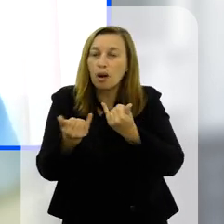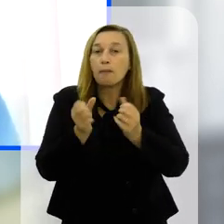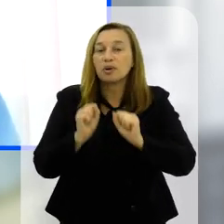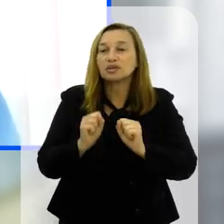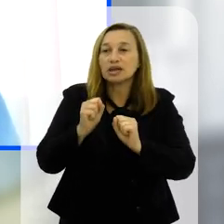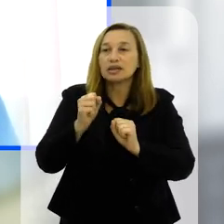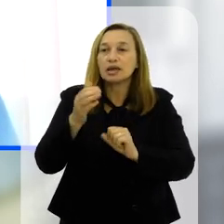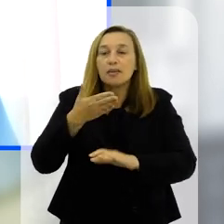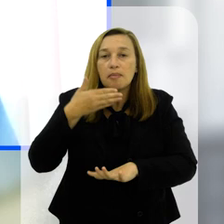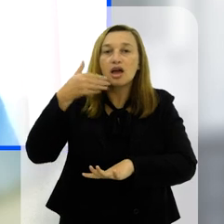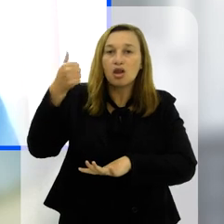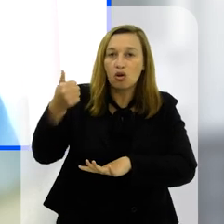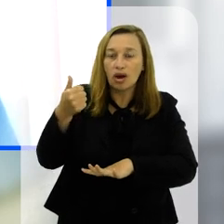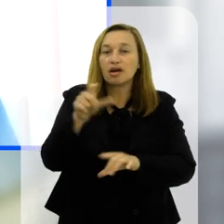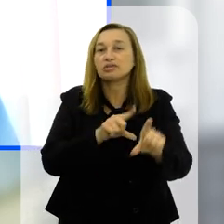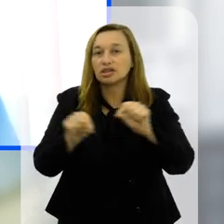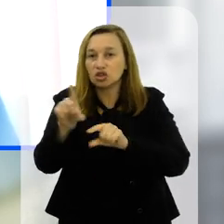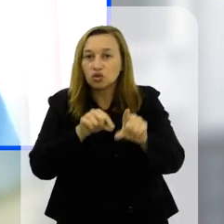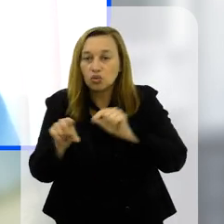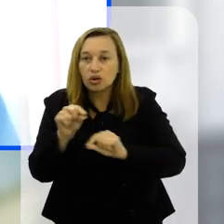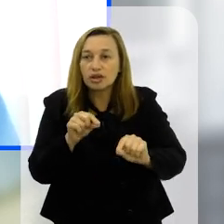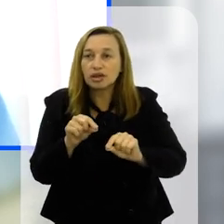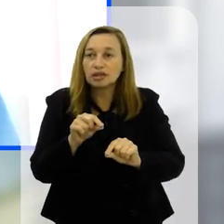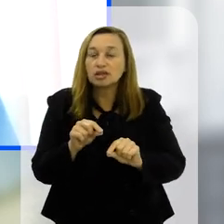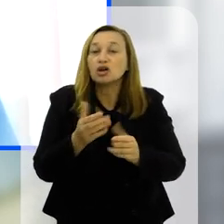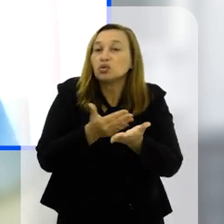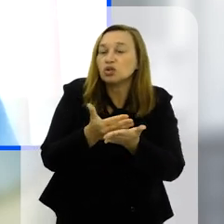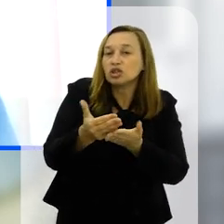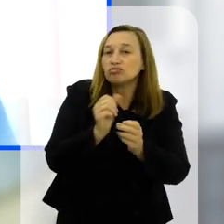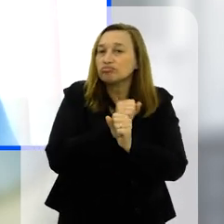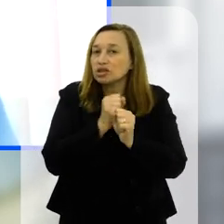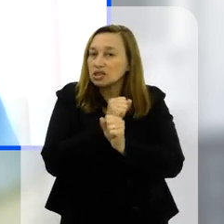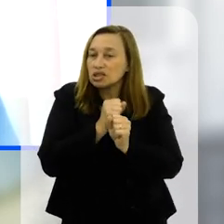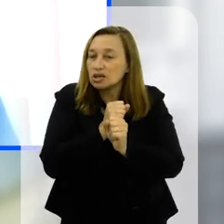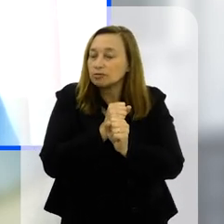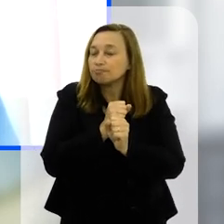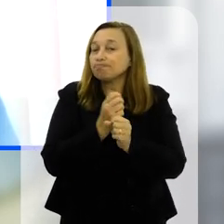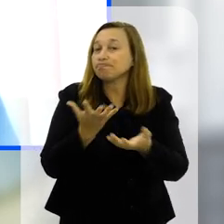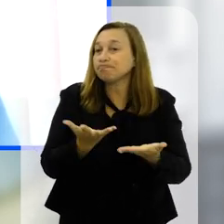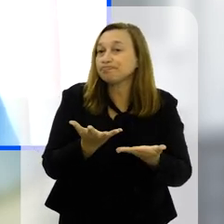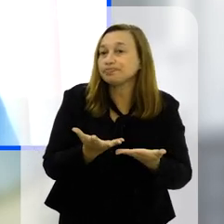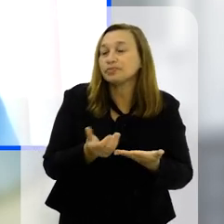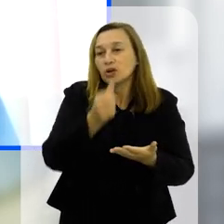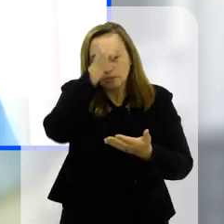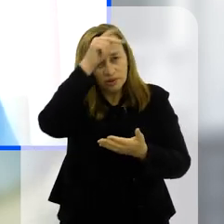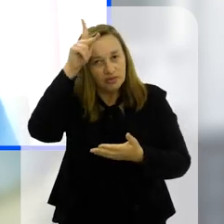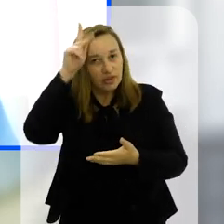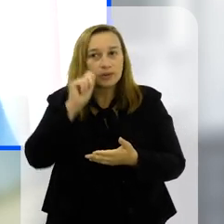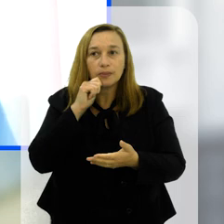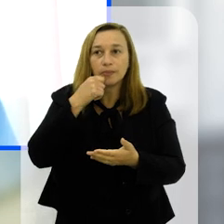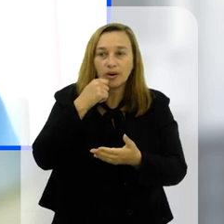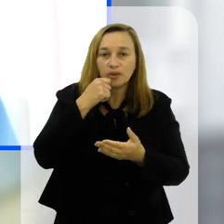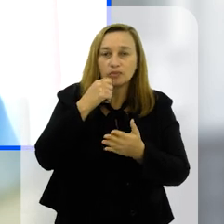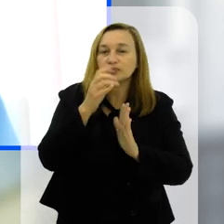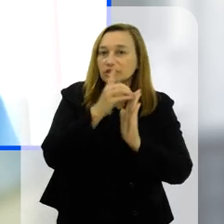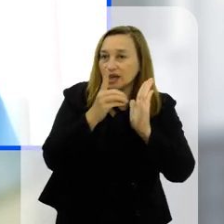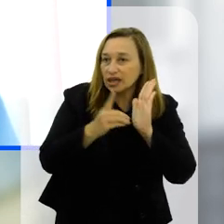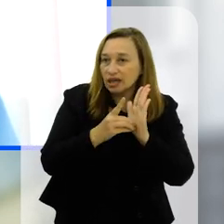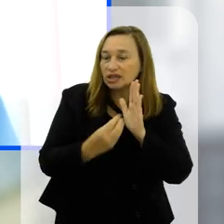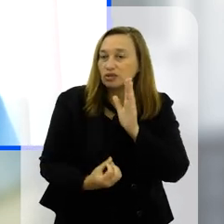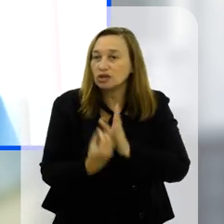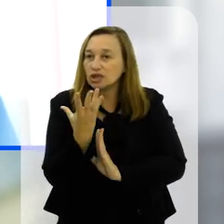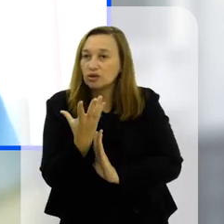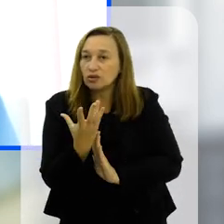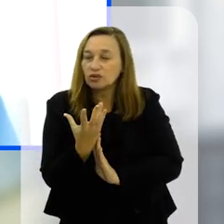pudesse amadurecer essa tomada de decisão e aí, no início desse ano, a gente, o prefeito Eduardo Paes, soltou o decreto